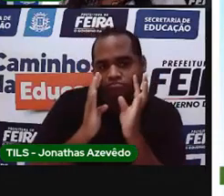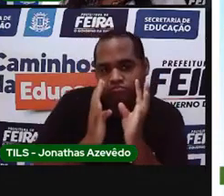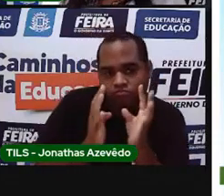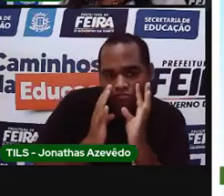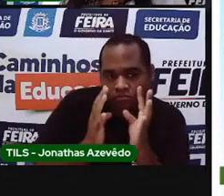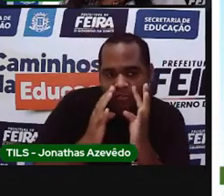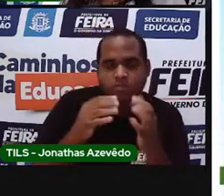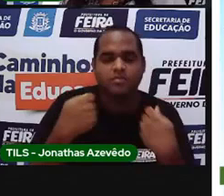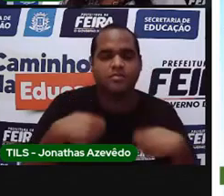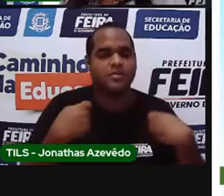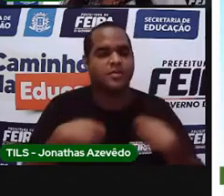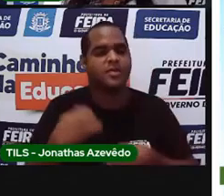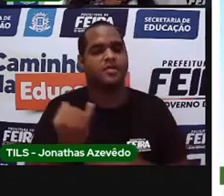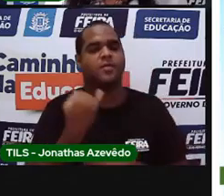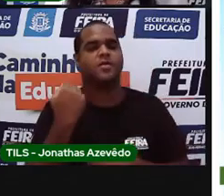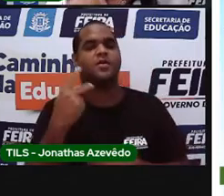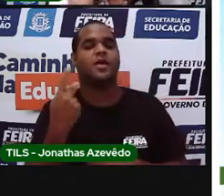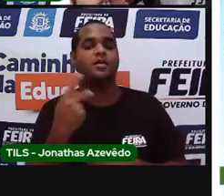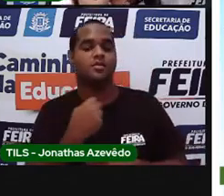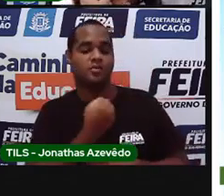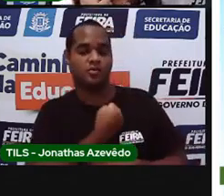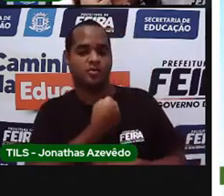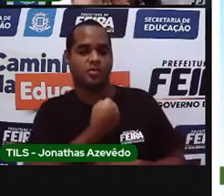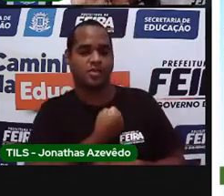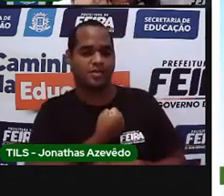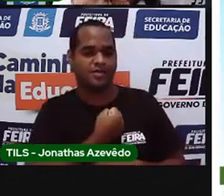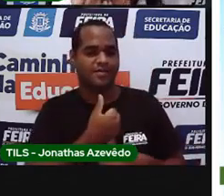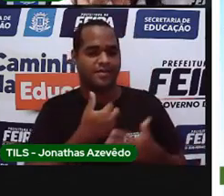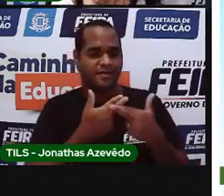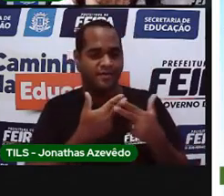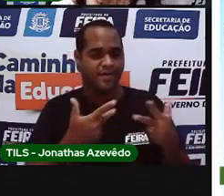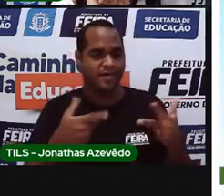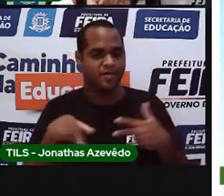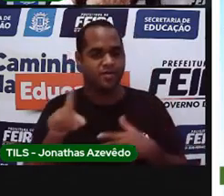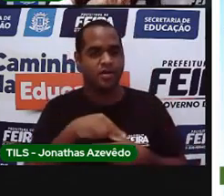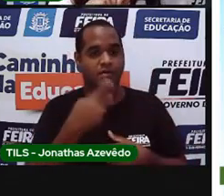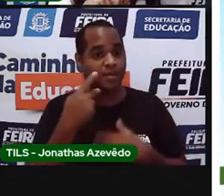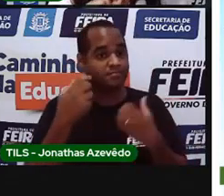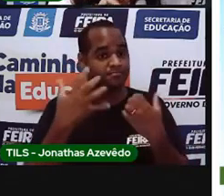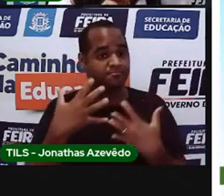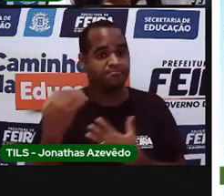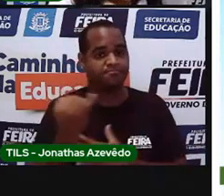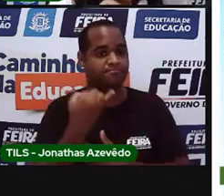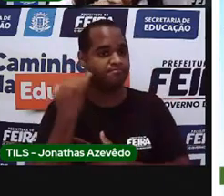escrevemos os nomes dos números do jeito que nós falamos.